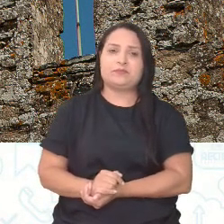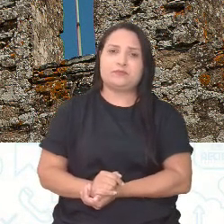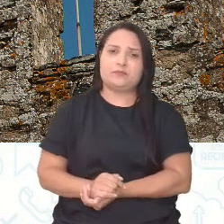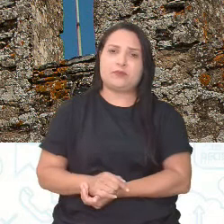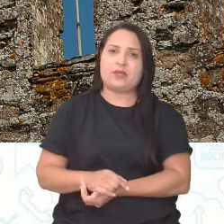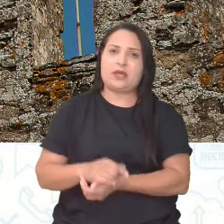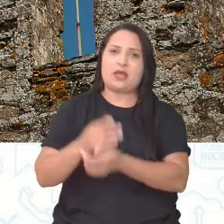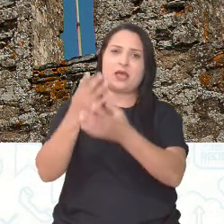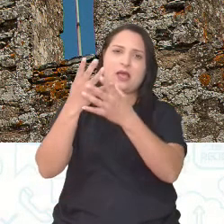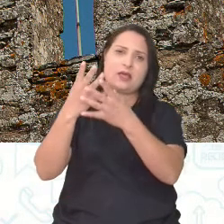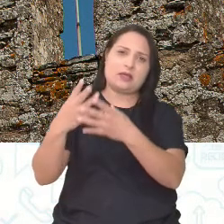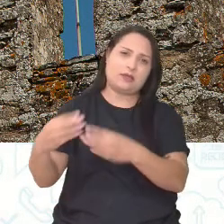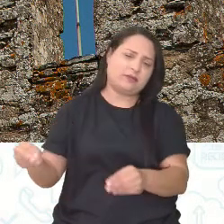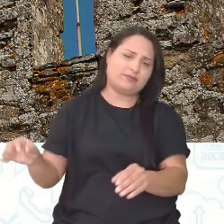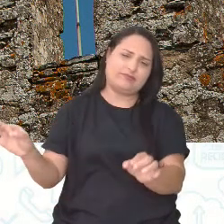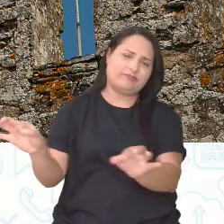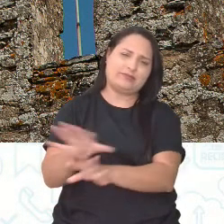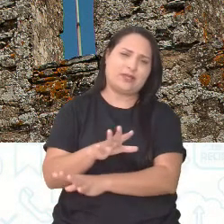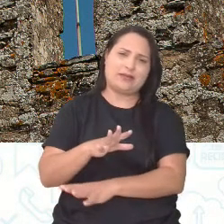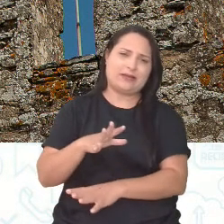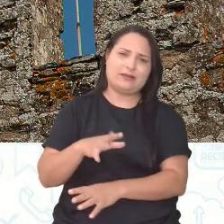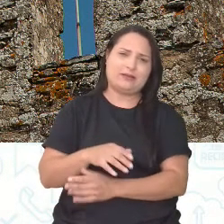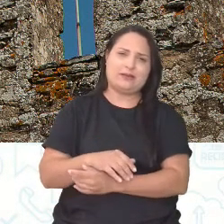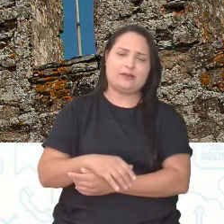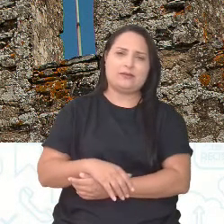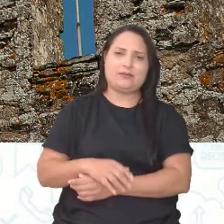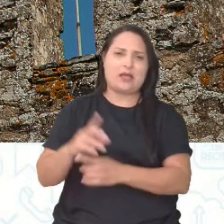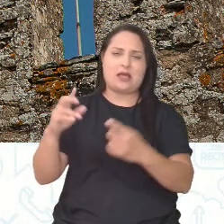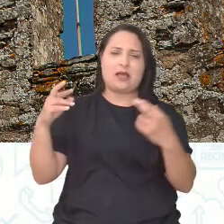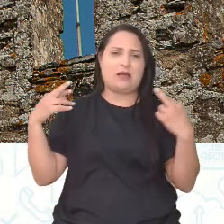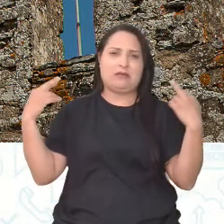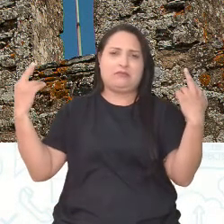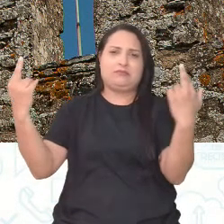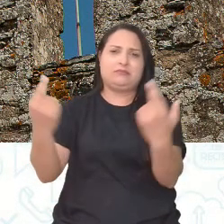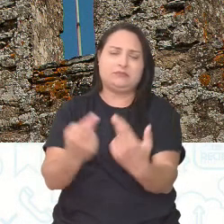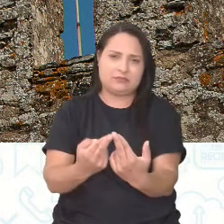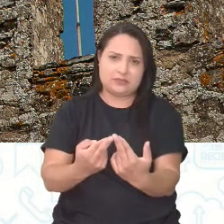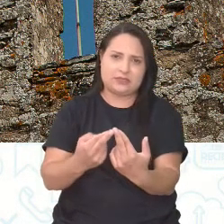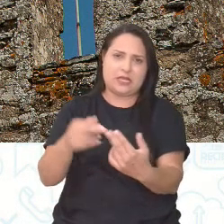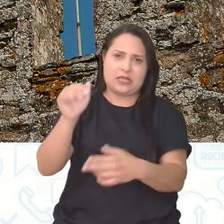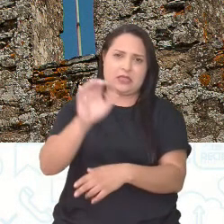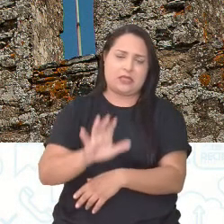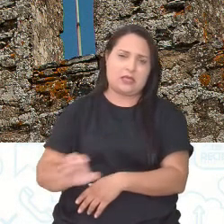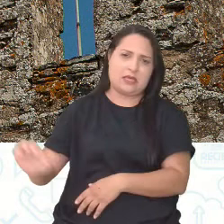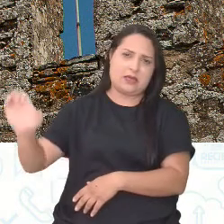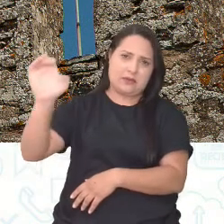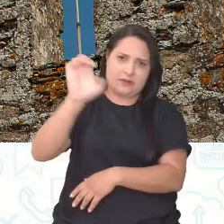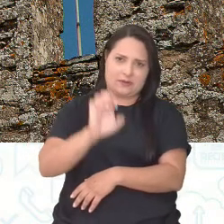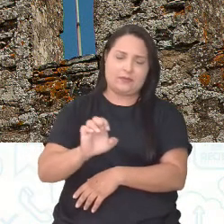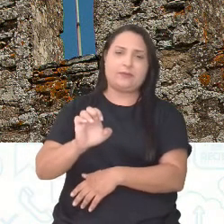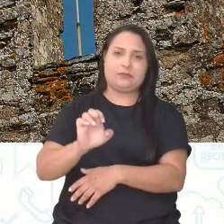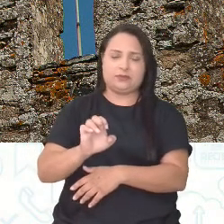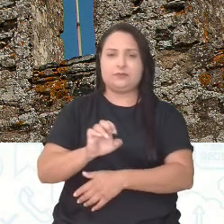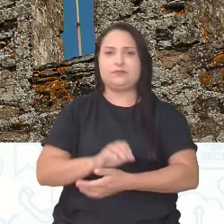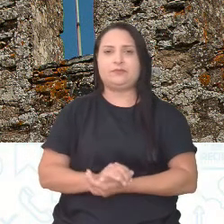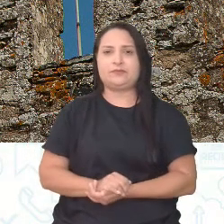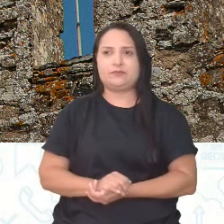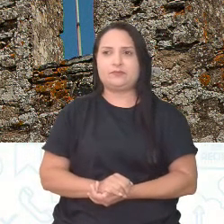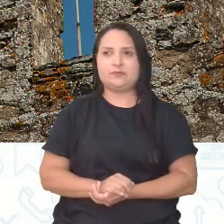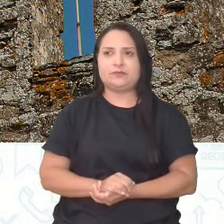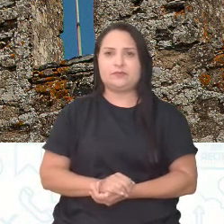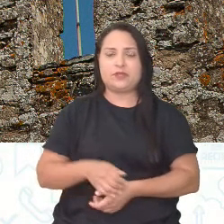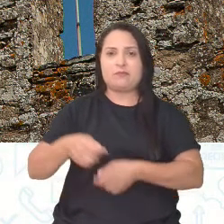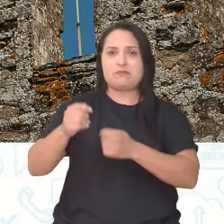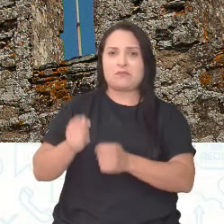império dele, Aquela ideia de dominação ali da Europa, né? Então, quando as tropas